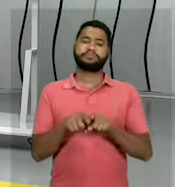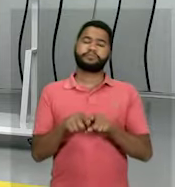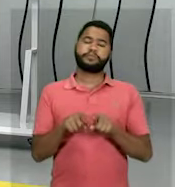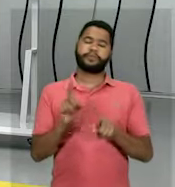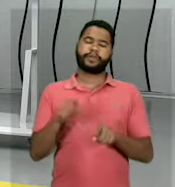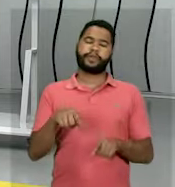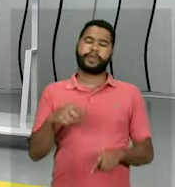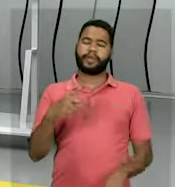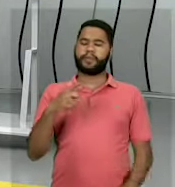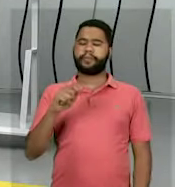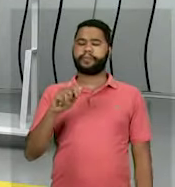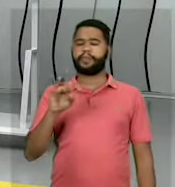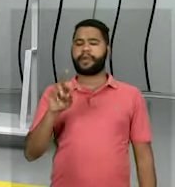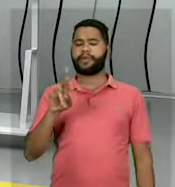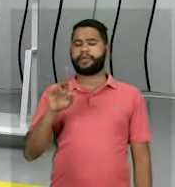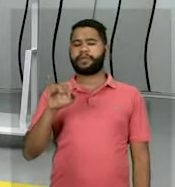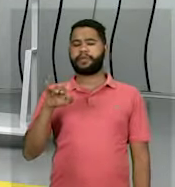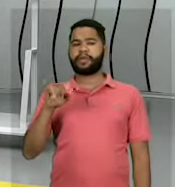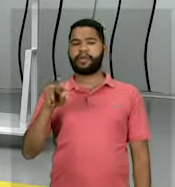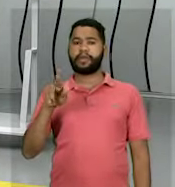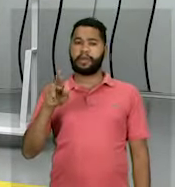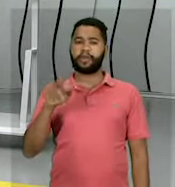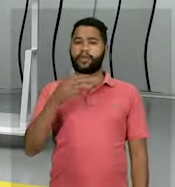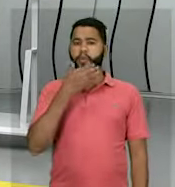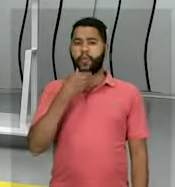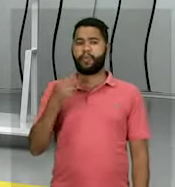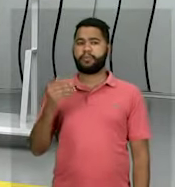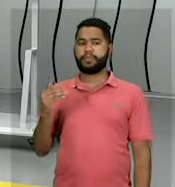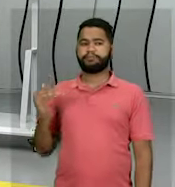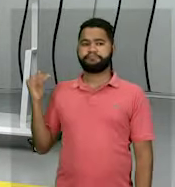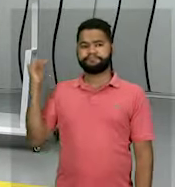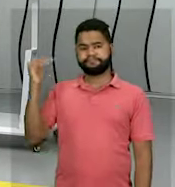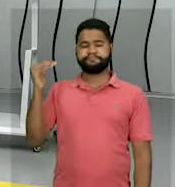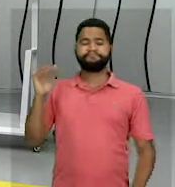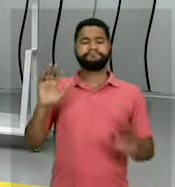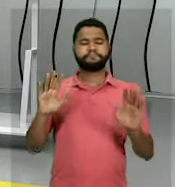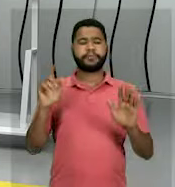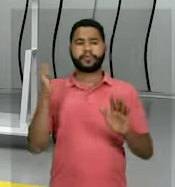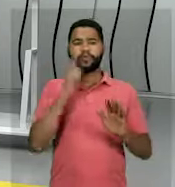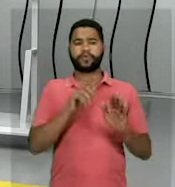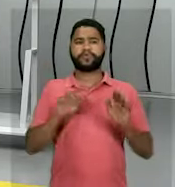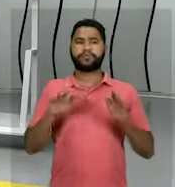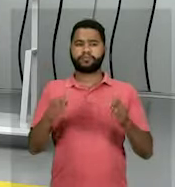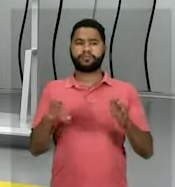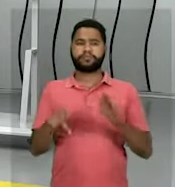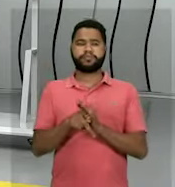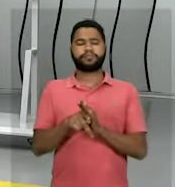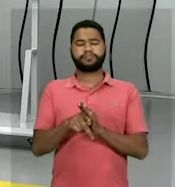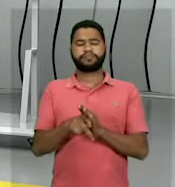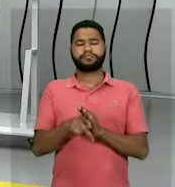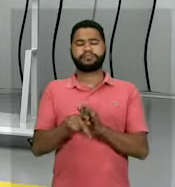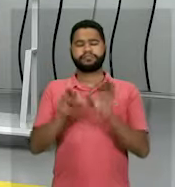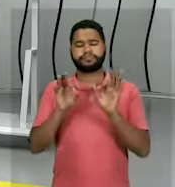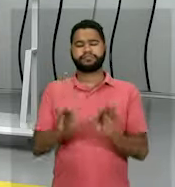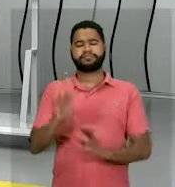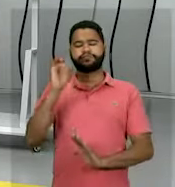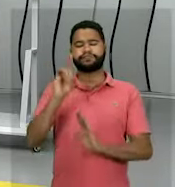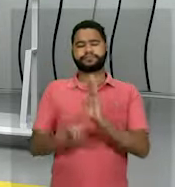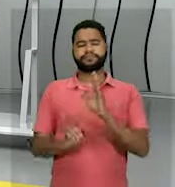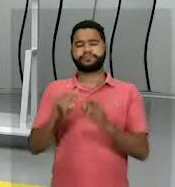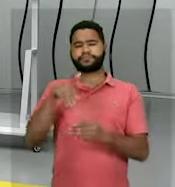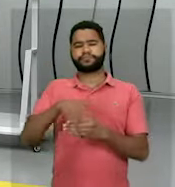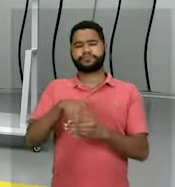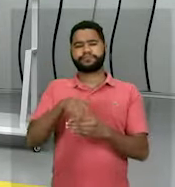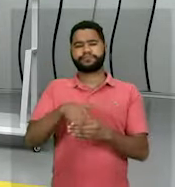mas não diretamente associado a essa conquista, especificamente falando que é a do direito do voto